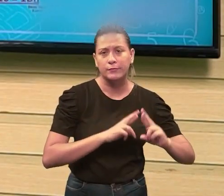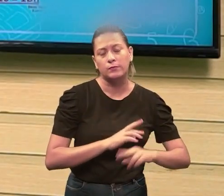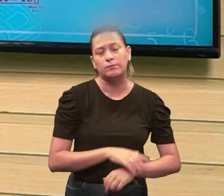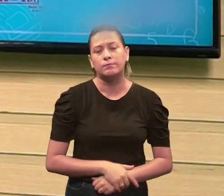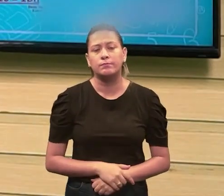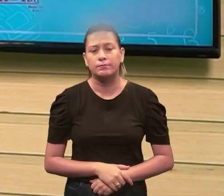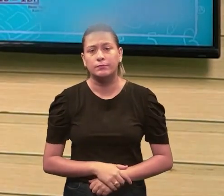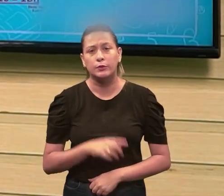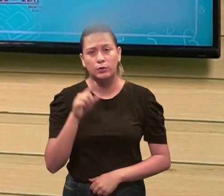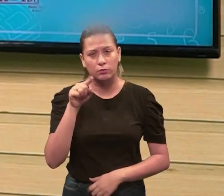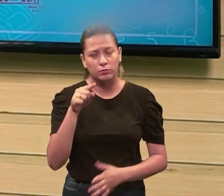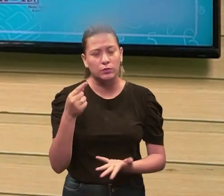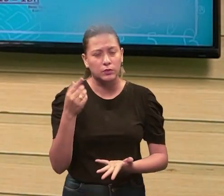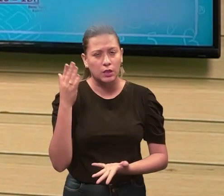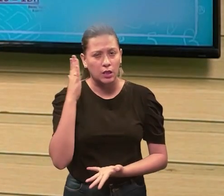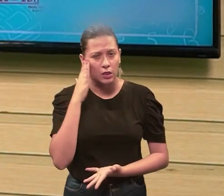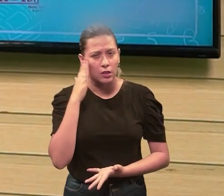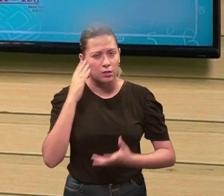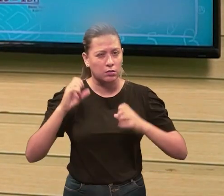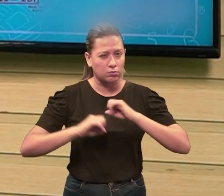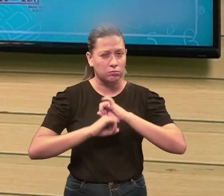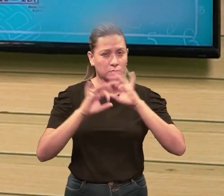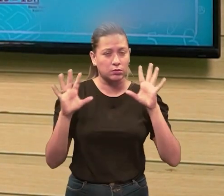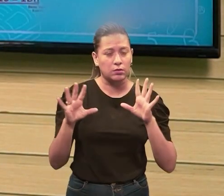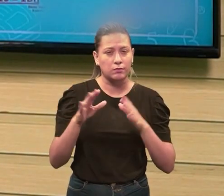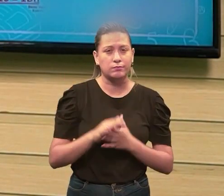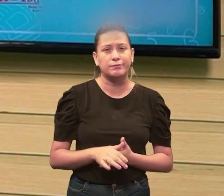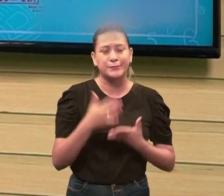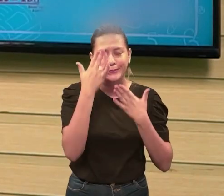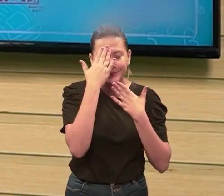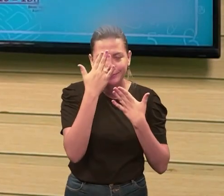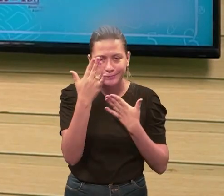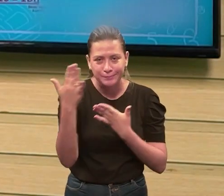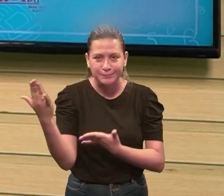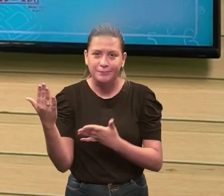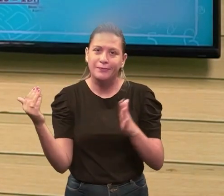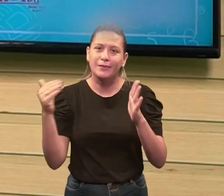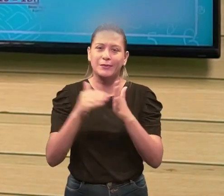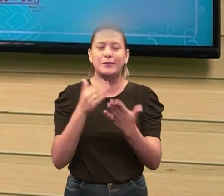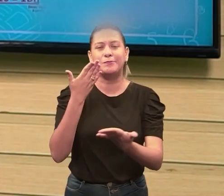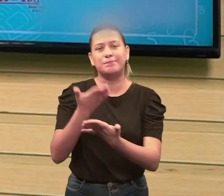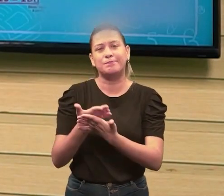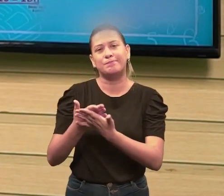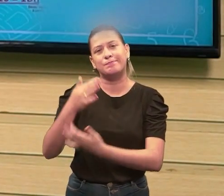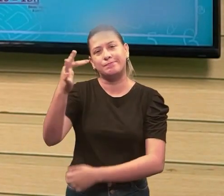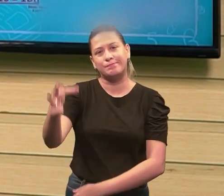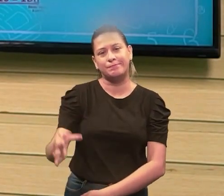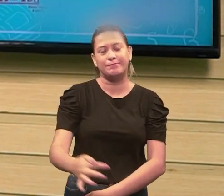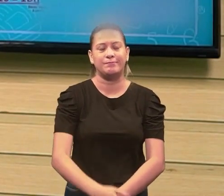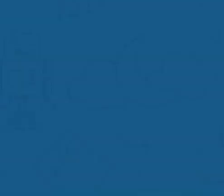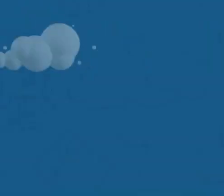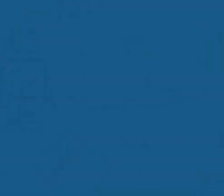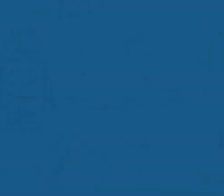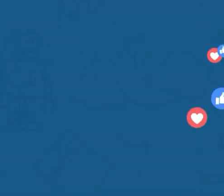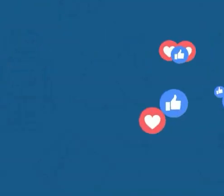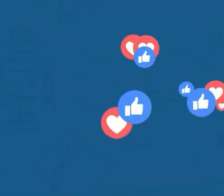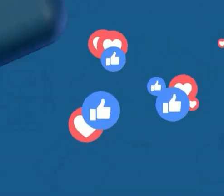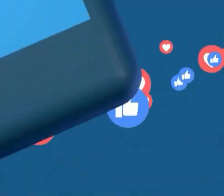eu espero que tenha ficado clara essa aula, eu agradeço a todos, tá? E até a próxima aula.